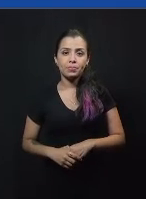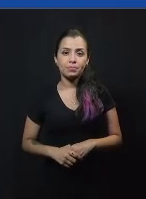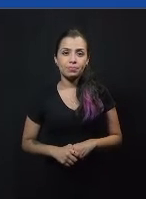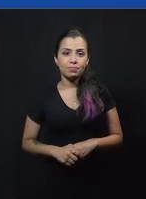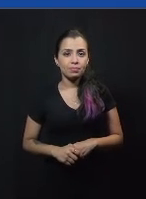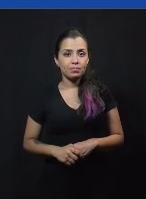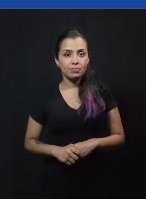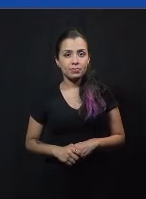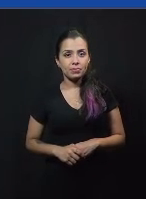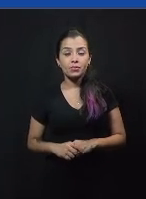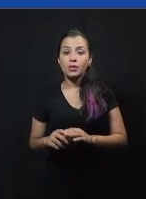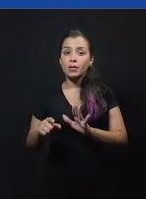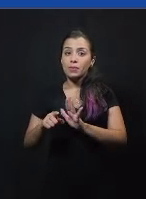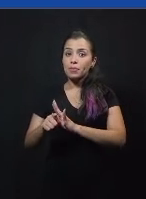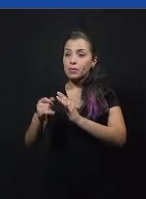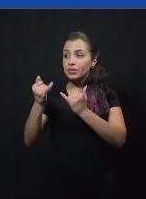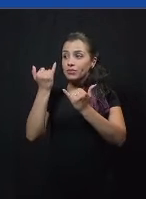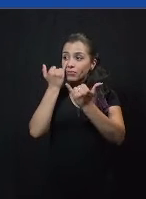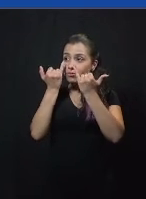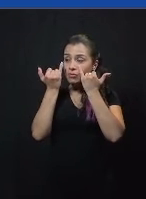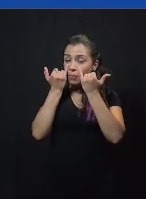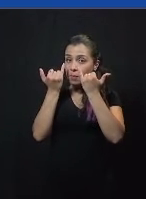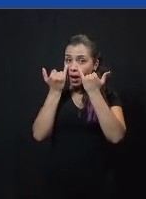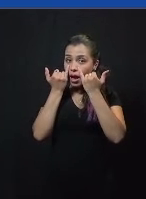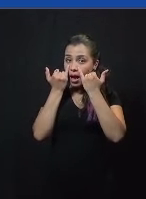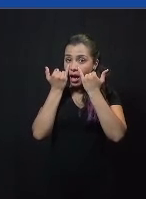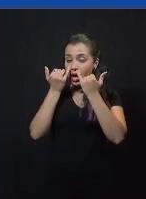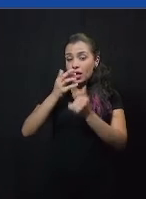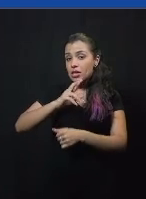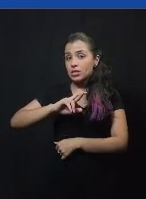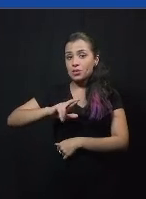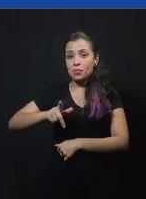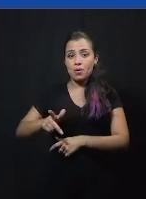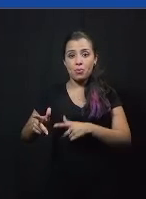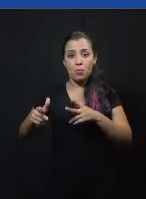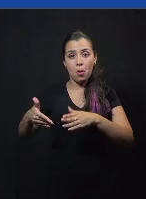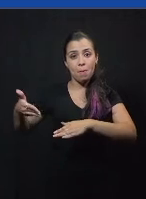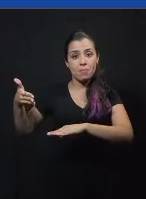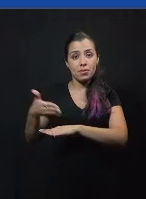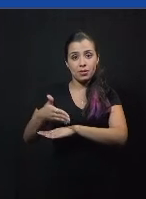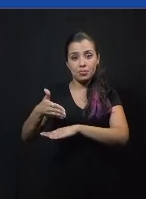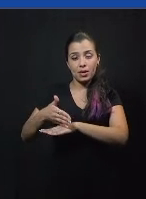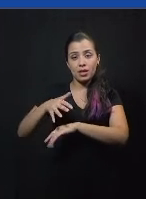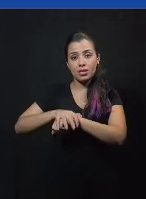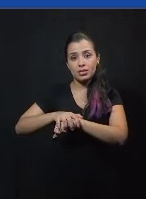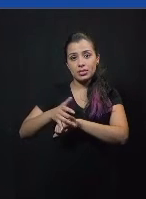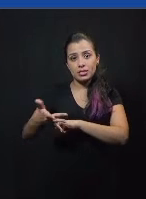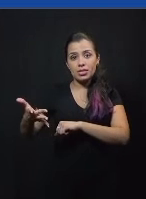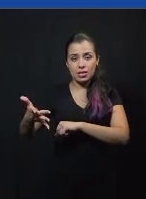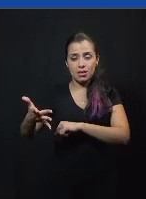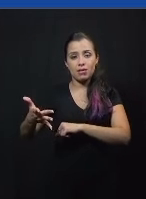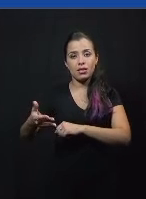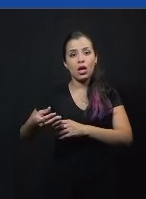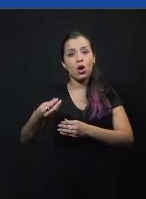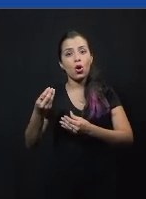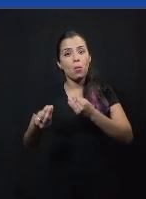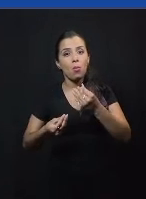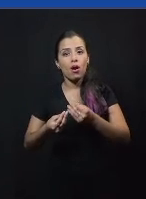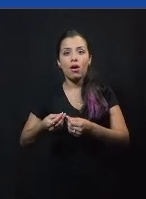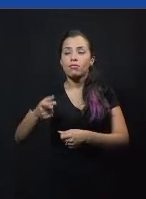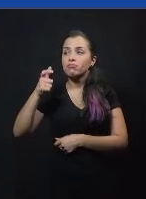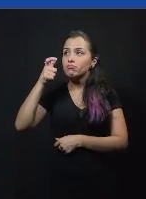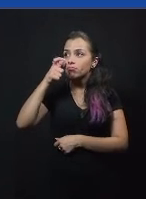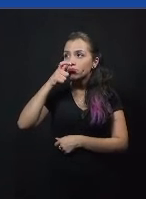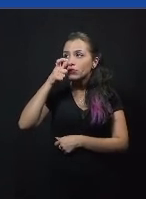é suficiente, não garante participação nessa dadania ativa, o que é que garante que as pessoas acessando uma notícia, acessando um